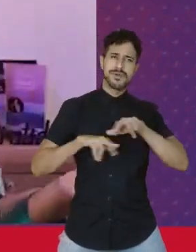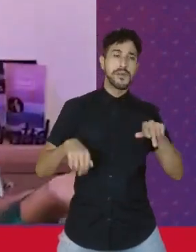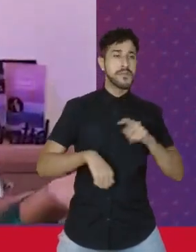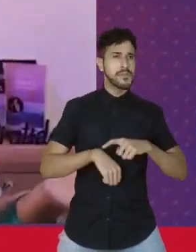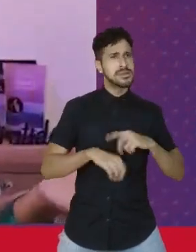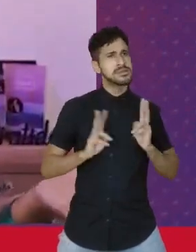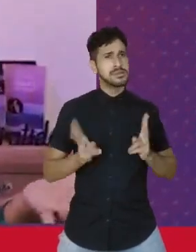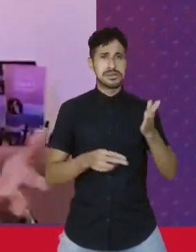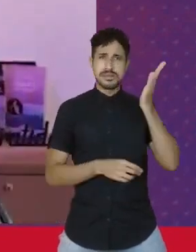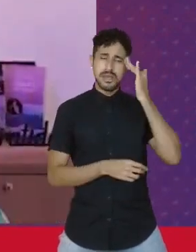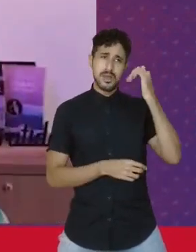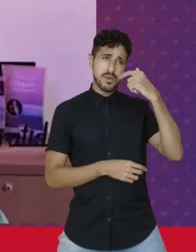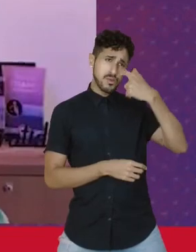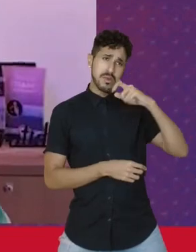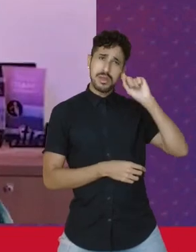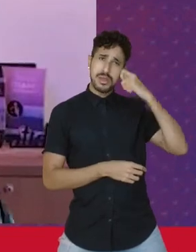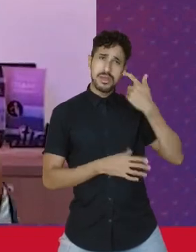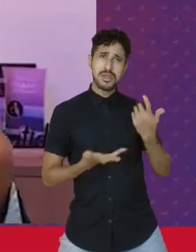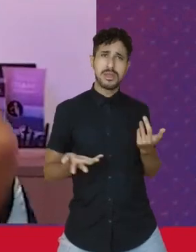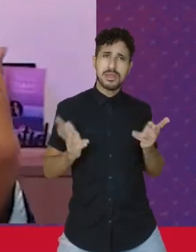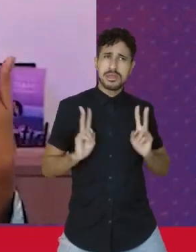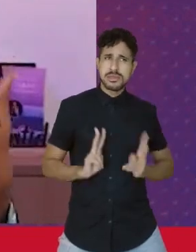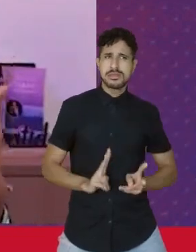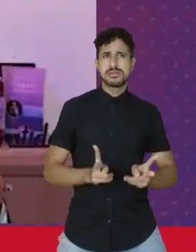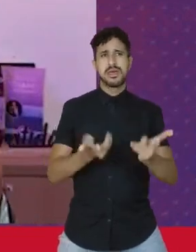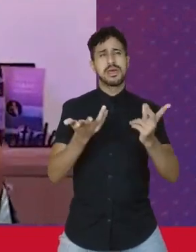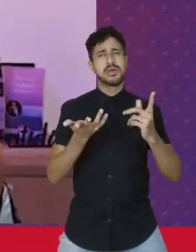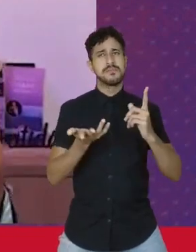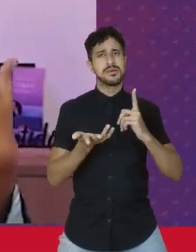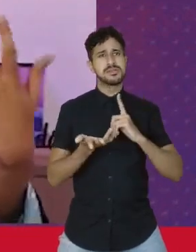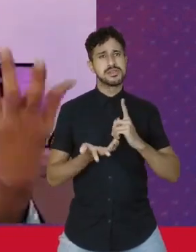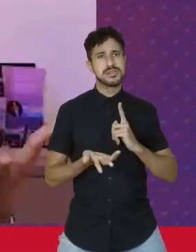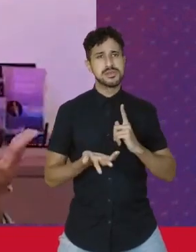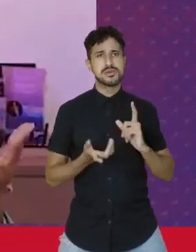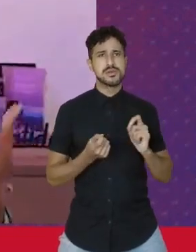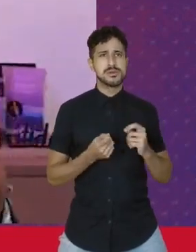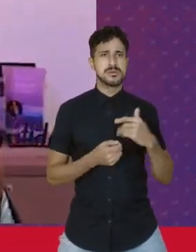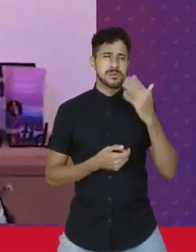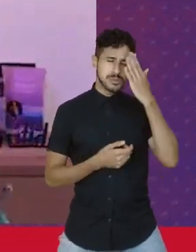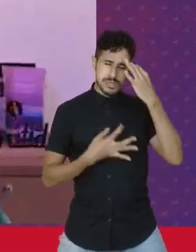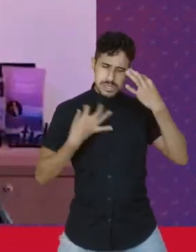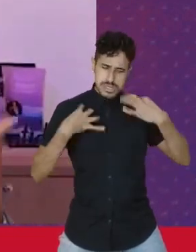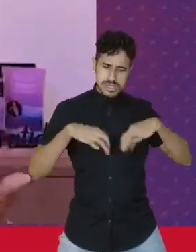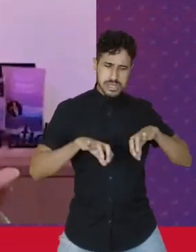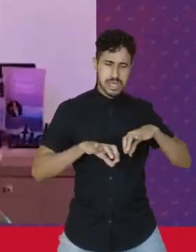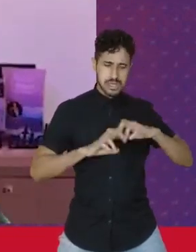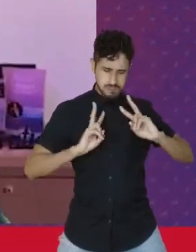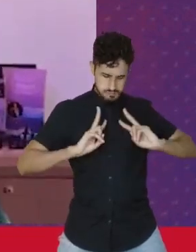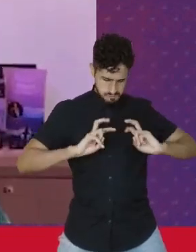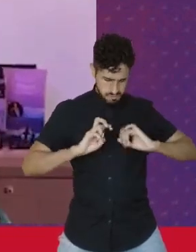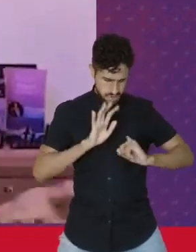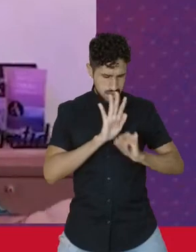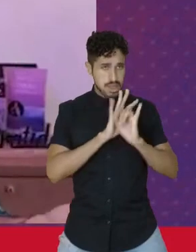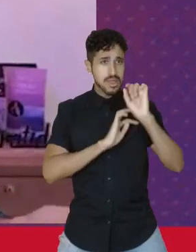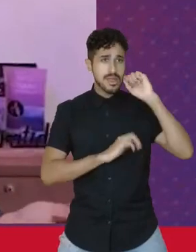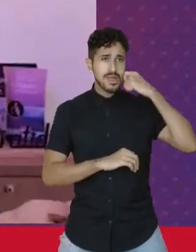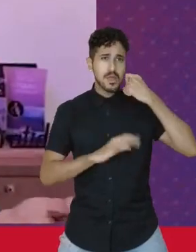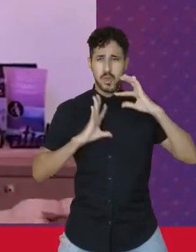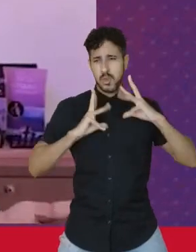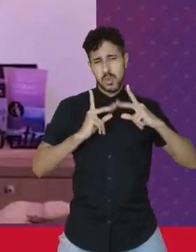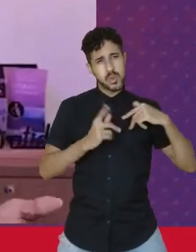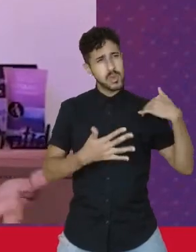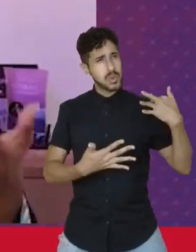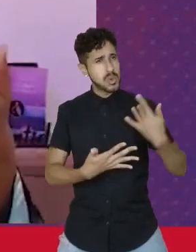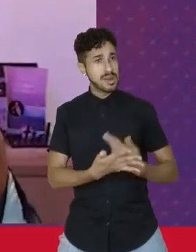eu sempre soube que eu era negra, né? Eu sempre tive a certeza da minha negritude por tudo que eu